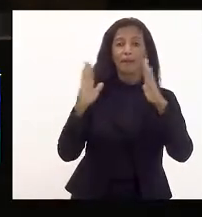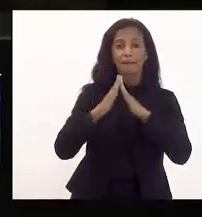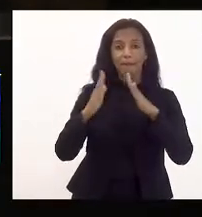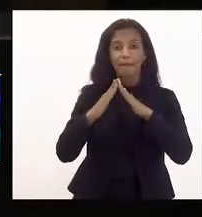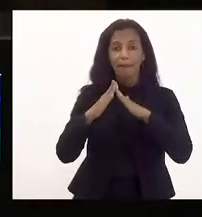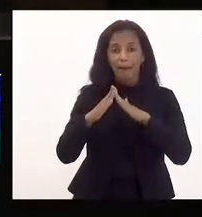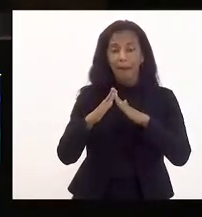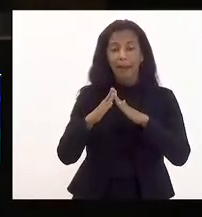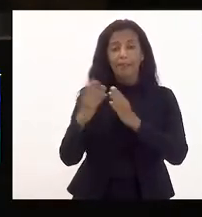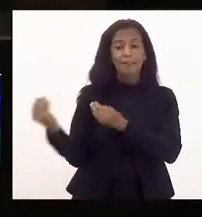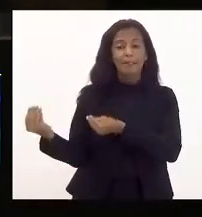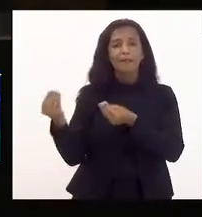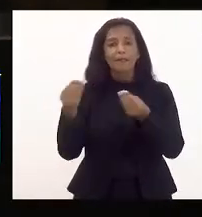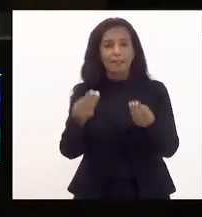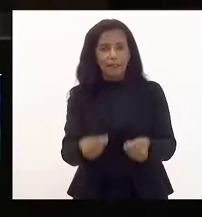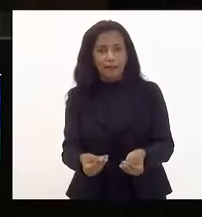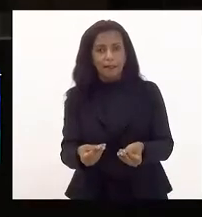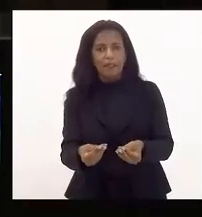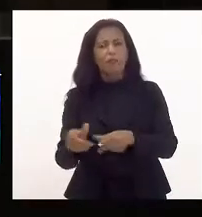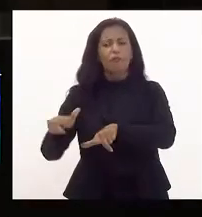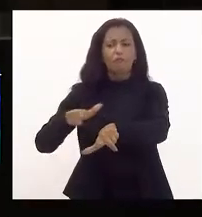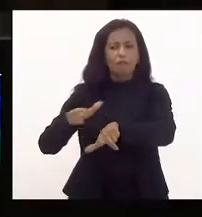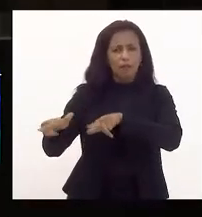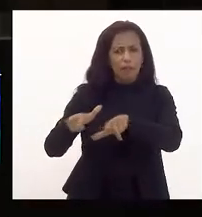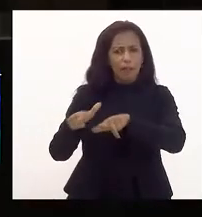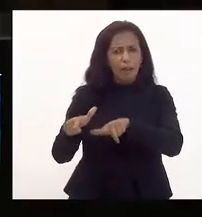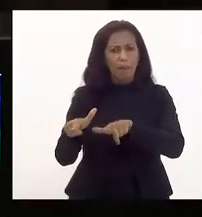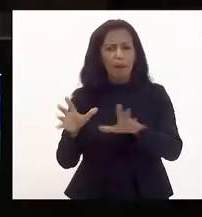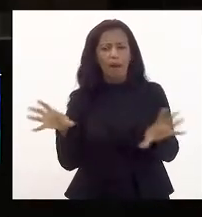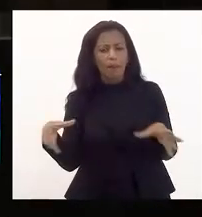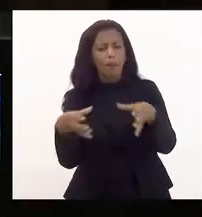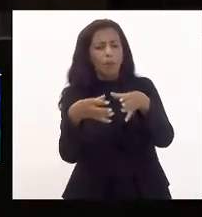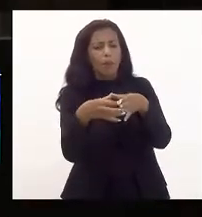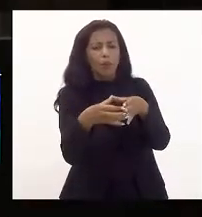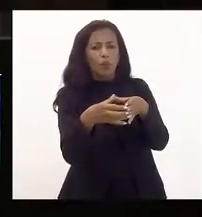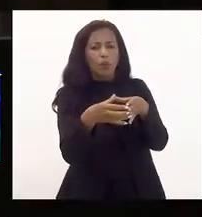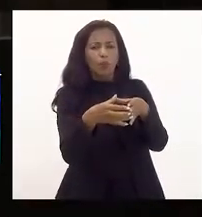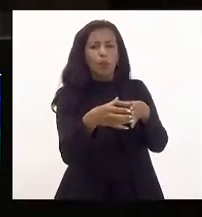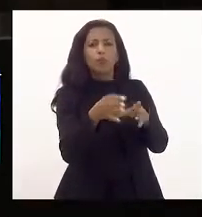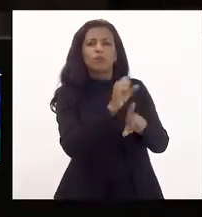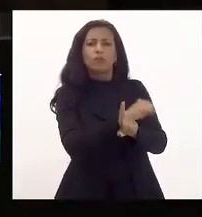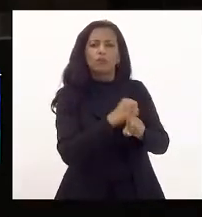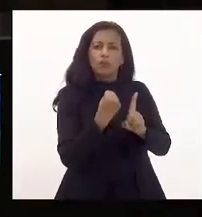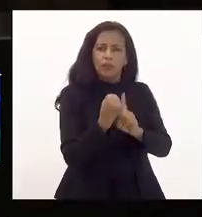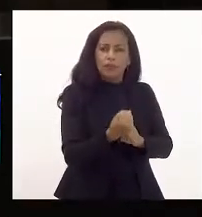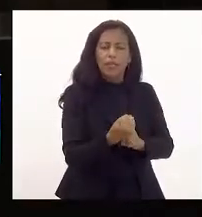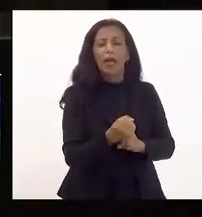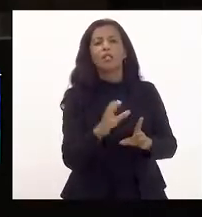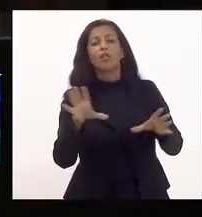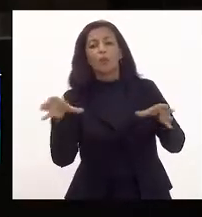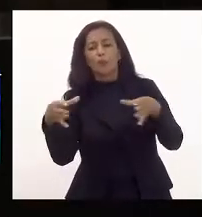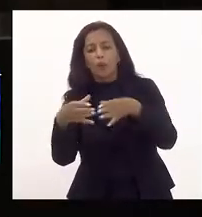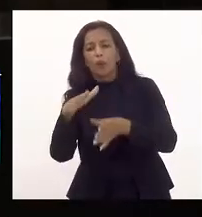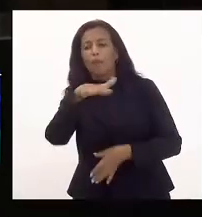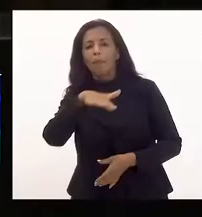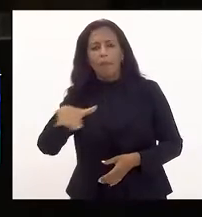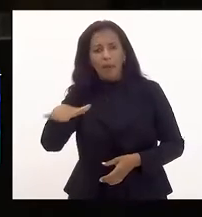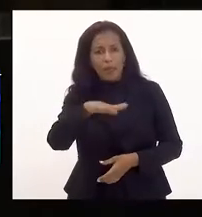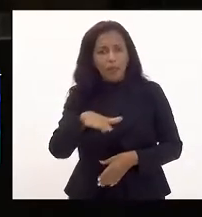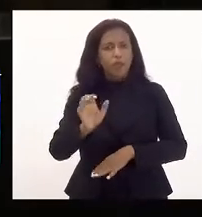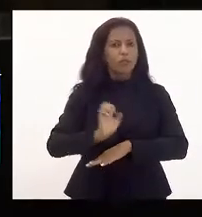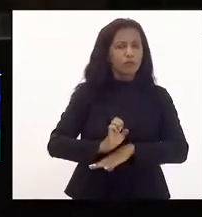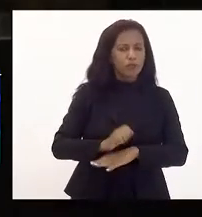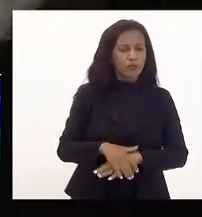fiscais que trouxeram emprego para determinados segmentos da sociedade, para determinadas regiões do nosso Estado,